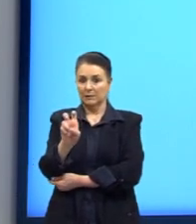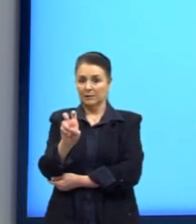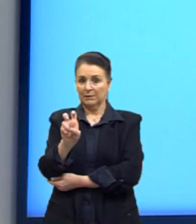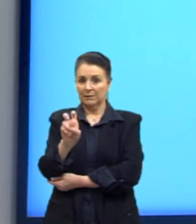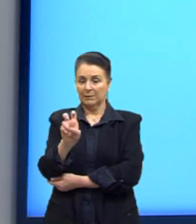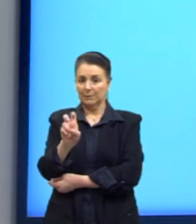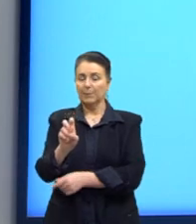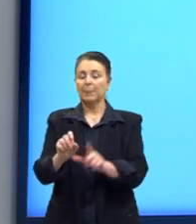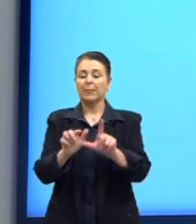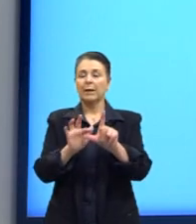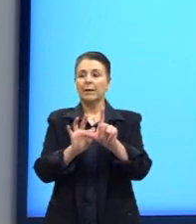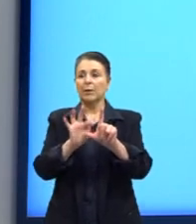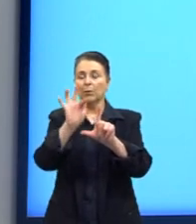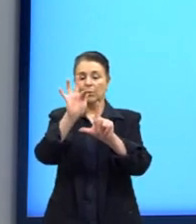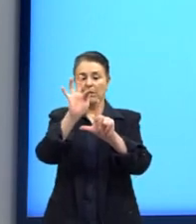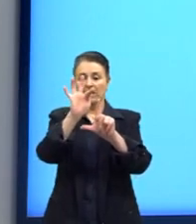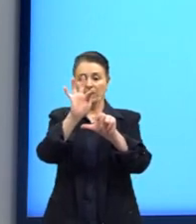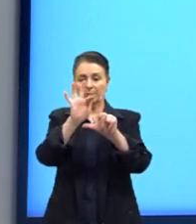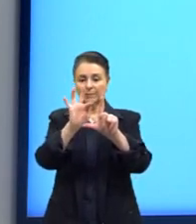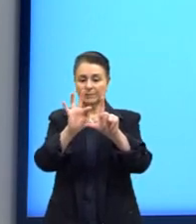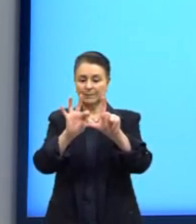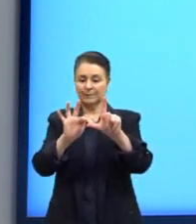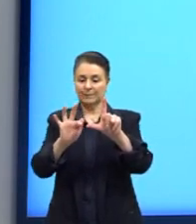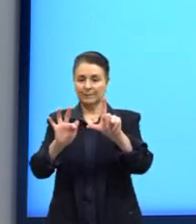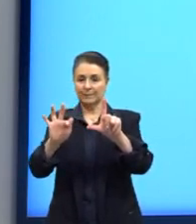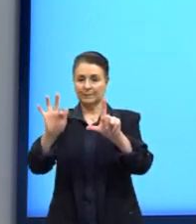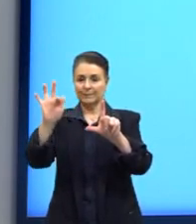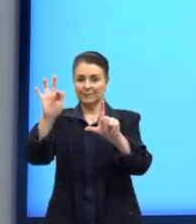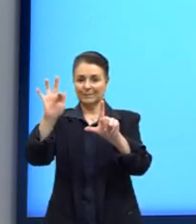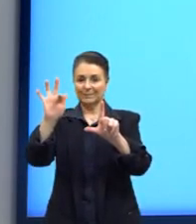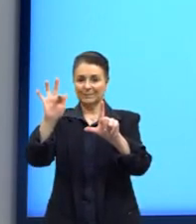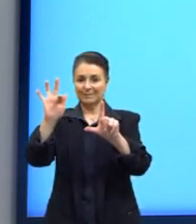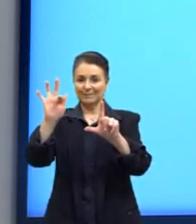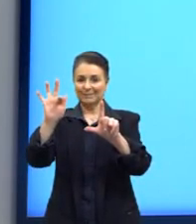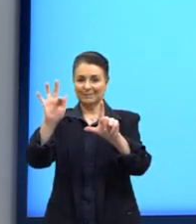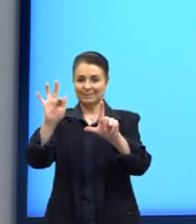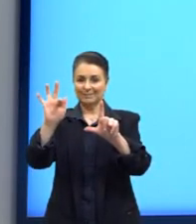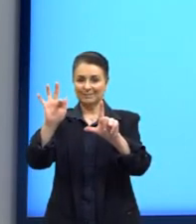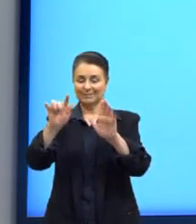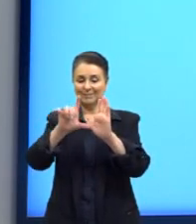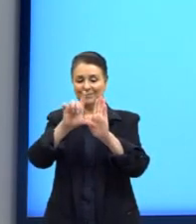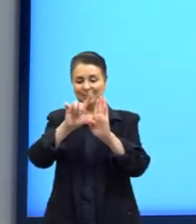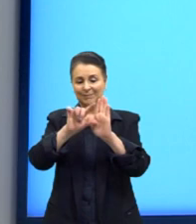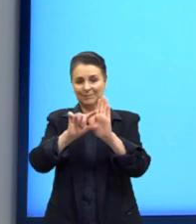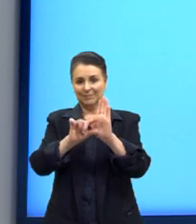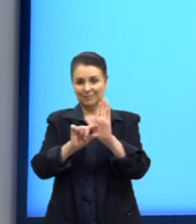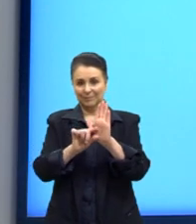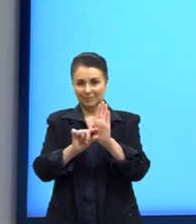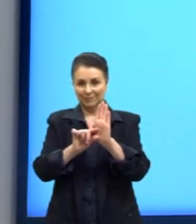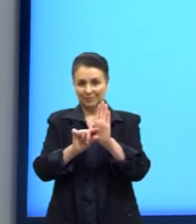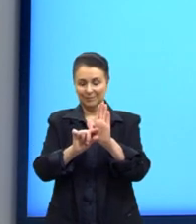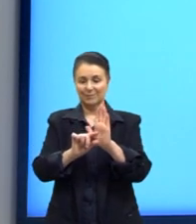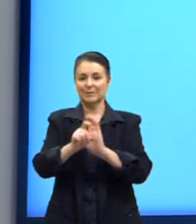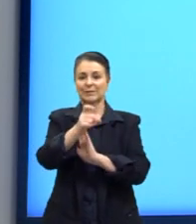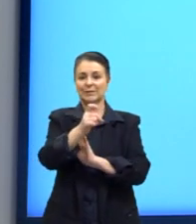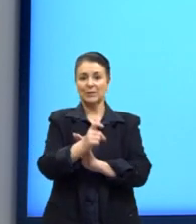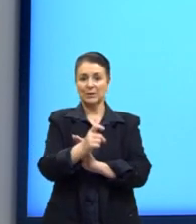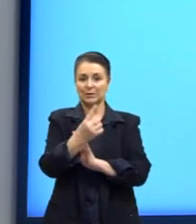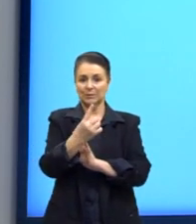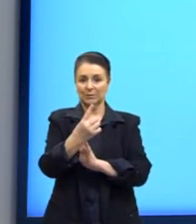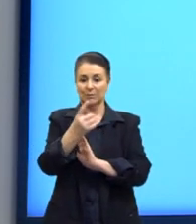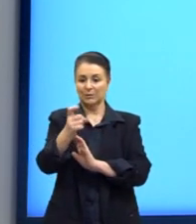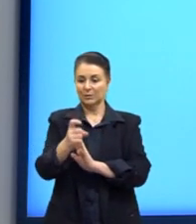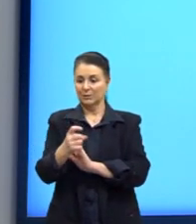O gráfico, então, teria esse crescimento contrário, né? É uma função decrescente. Se eu pegar x1 e